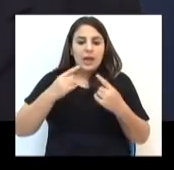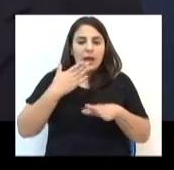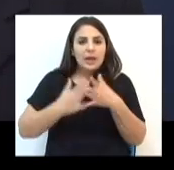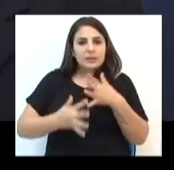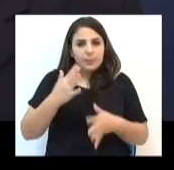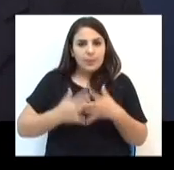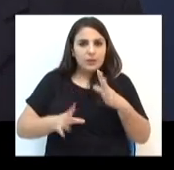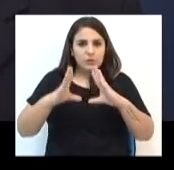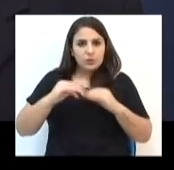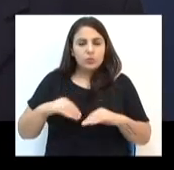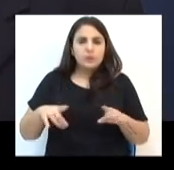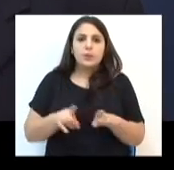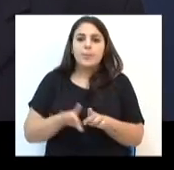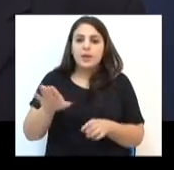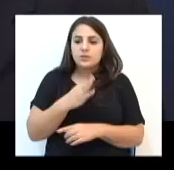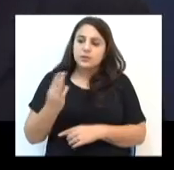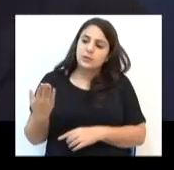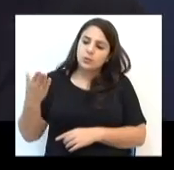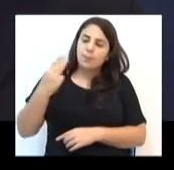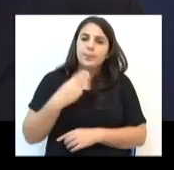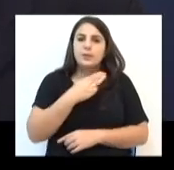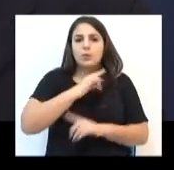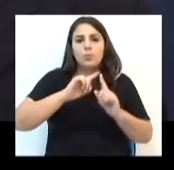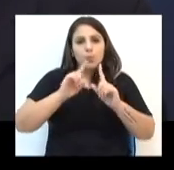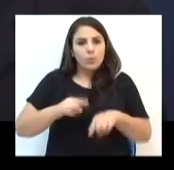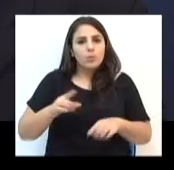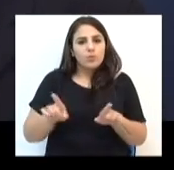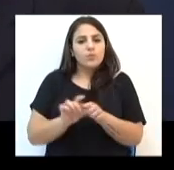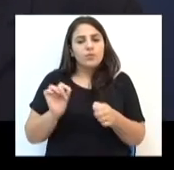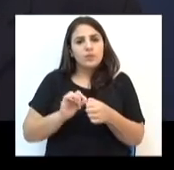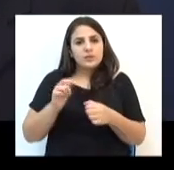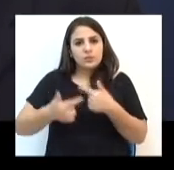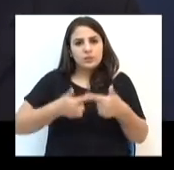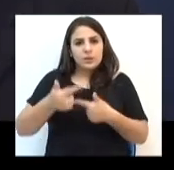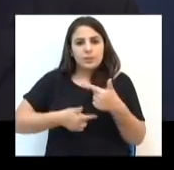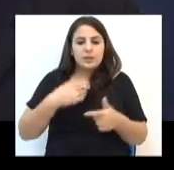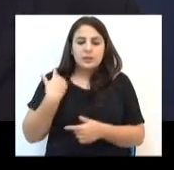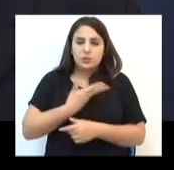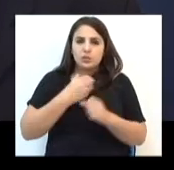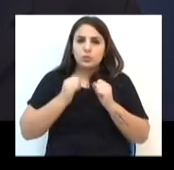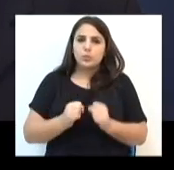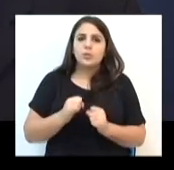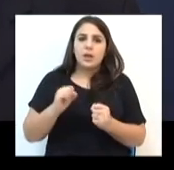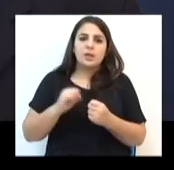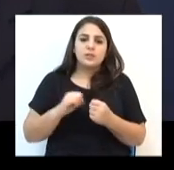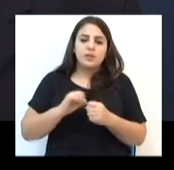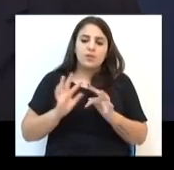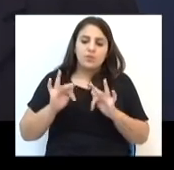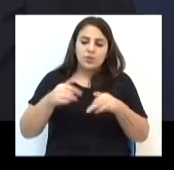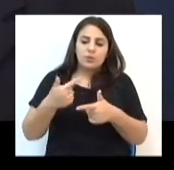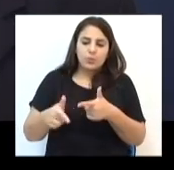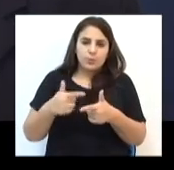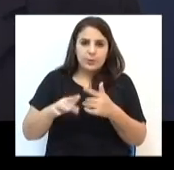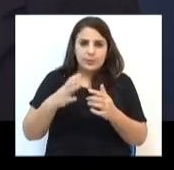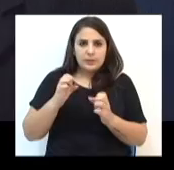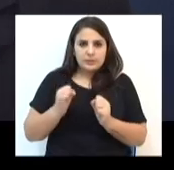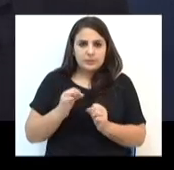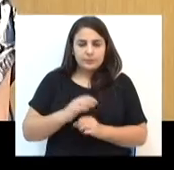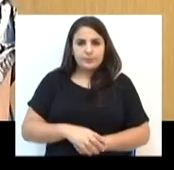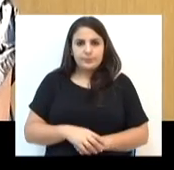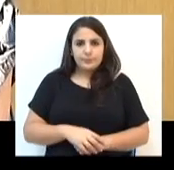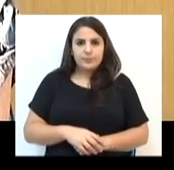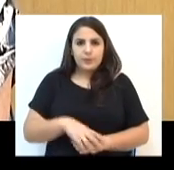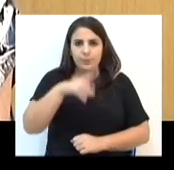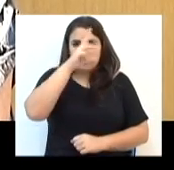perturbam a noite. E qualquer coisa levar ao Ministério Público, fazer algum trabalho para que pudéssemos, com certeza, erradicar esse problema